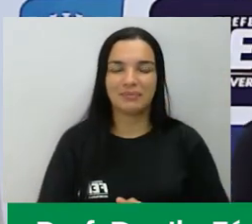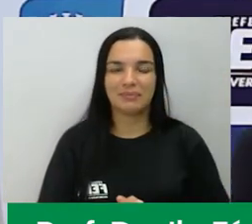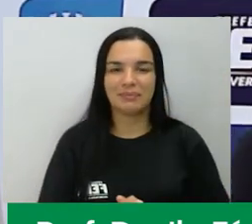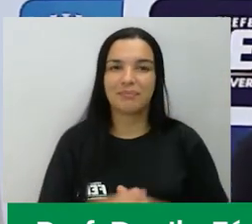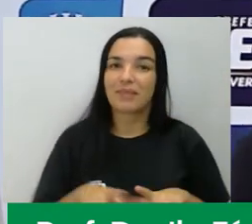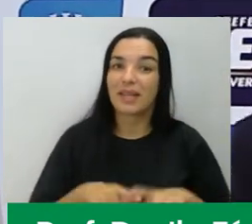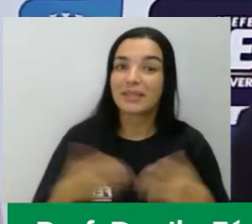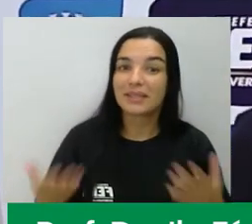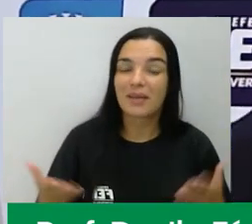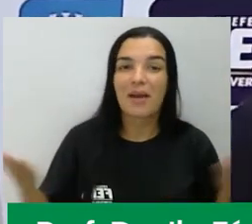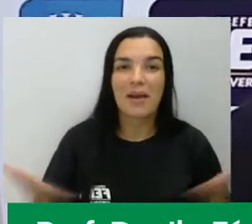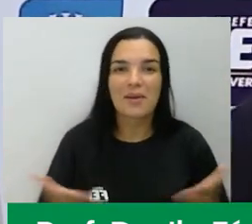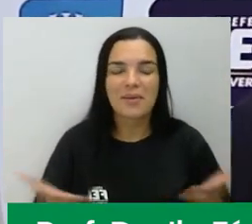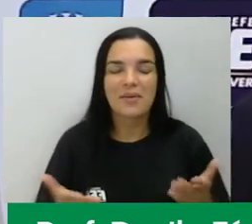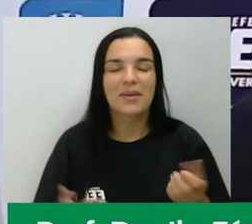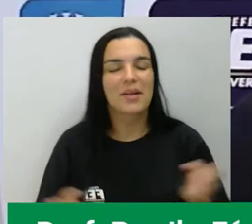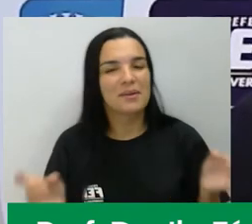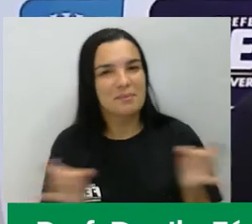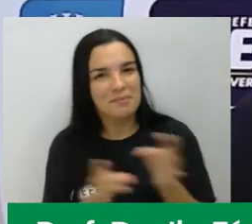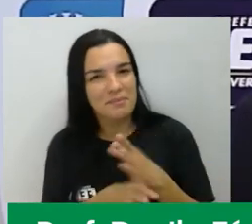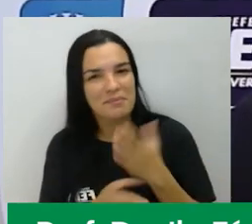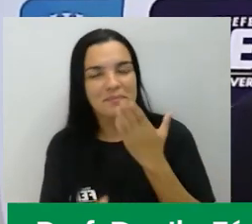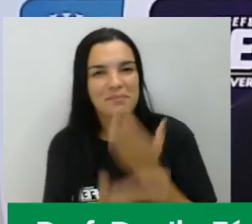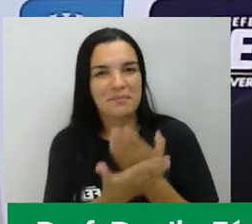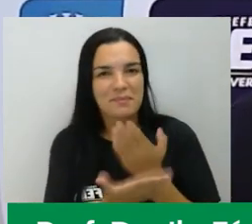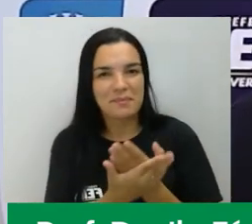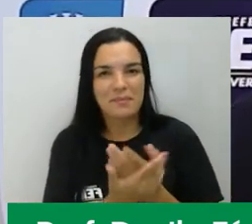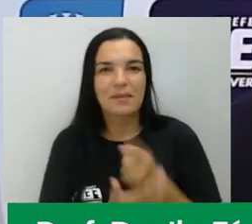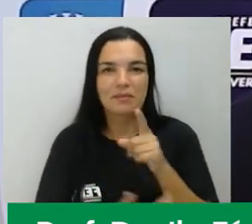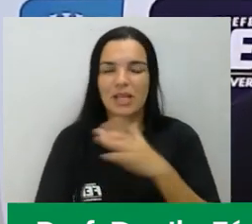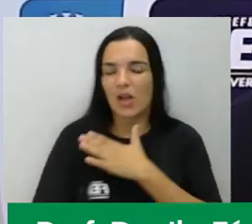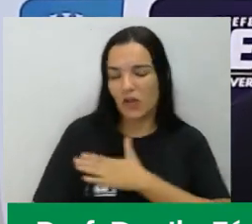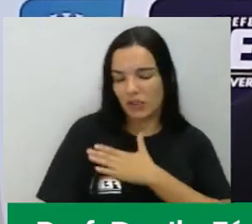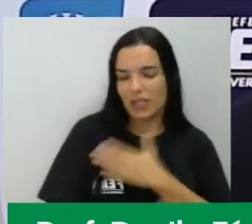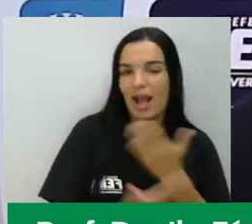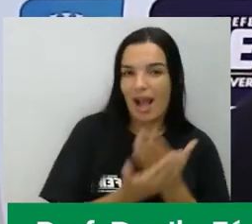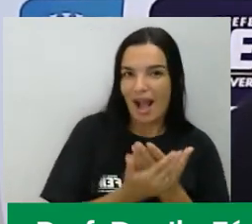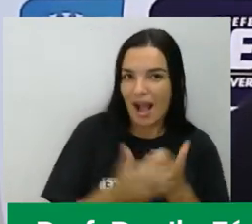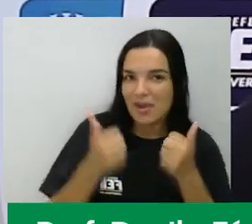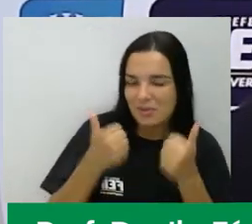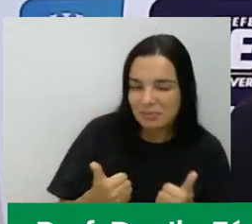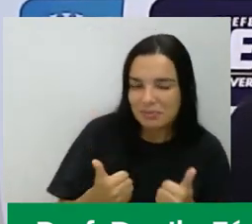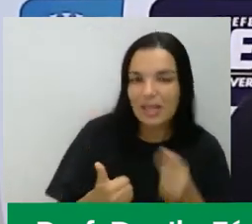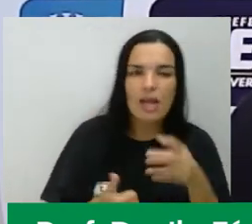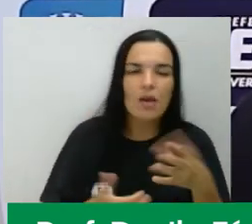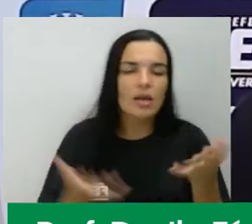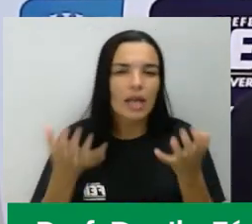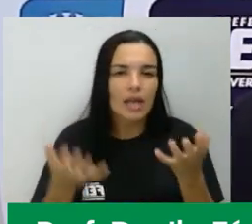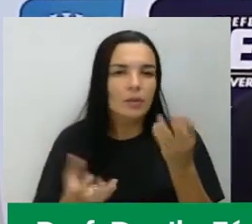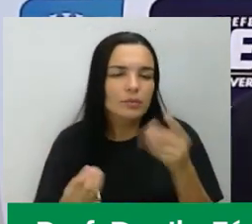Espero que vocês tenham gostado da aula. Espero que tenham compreendido tudo.